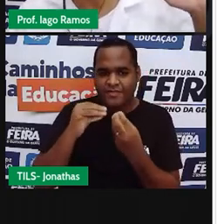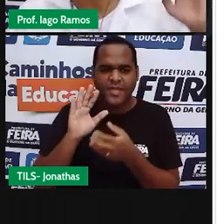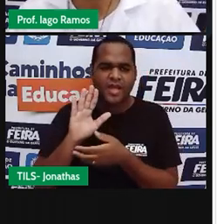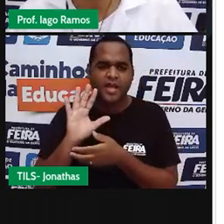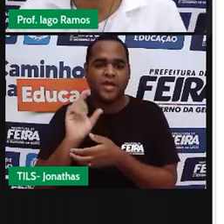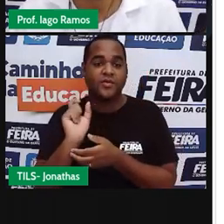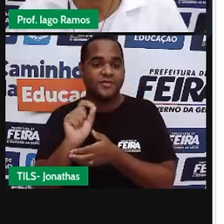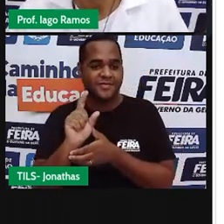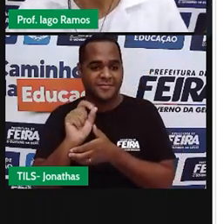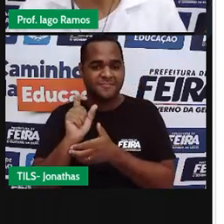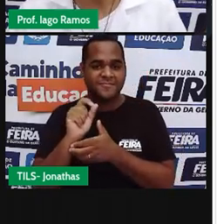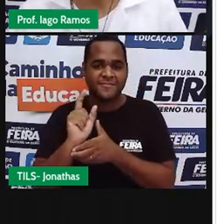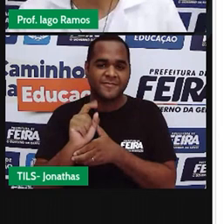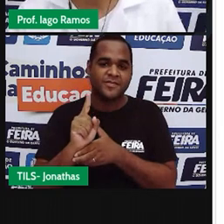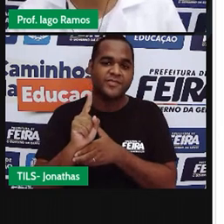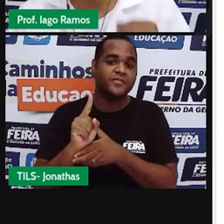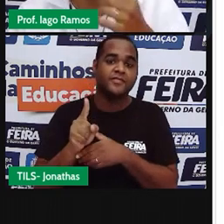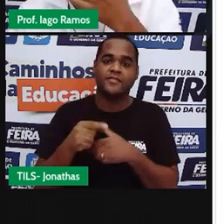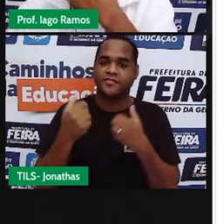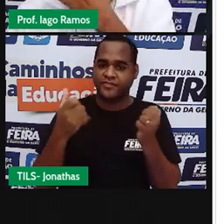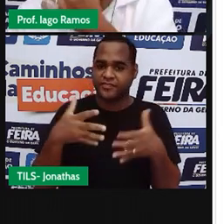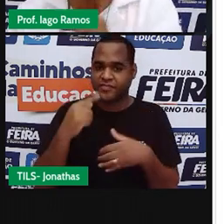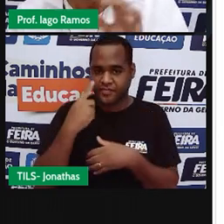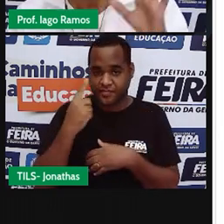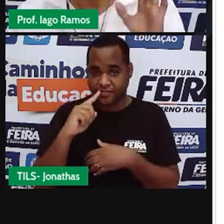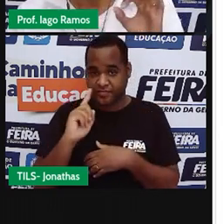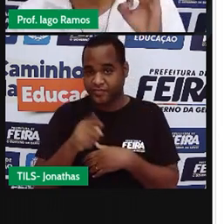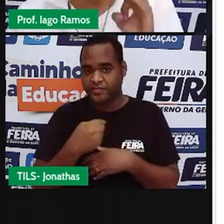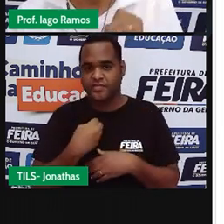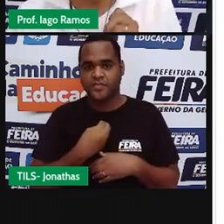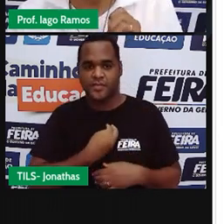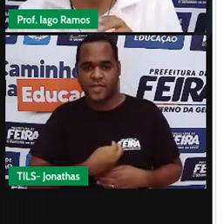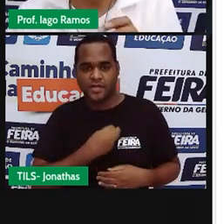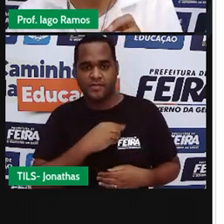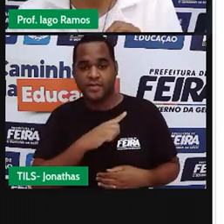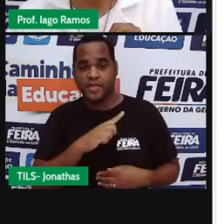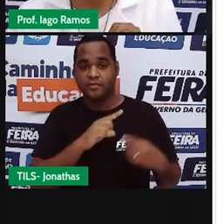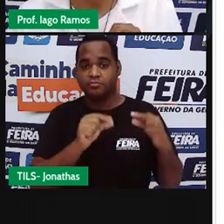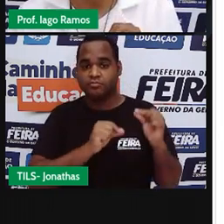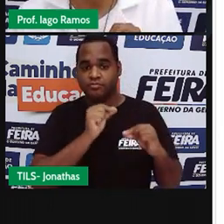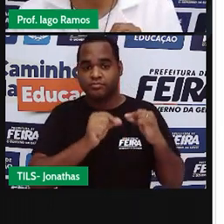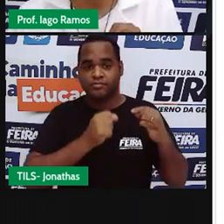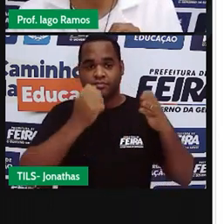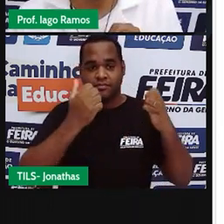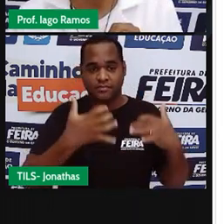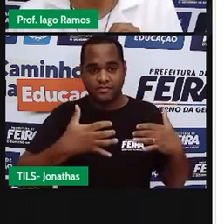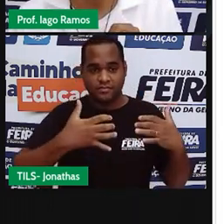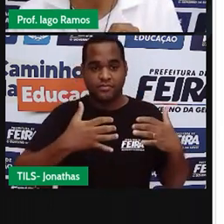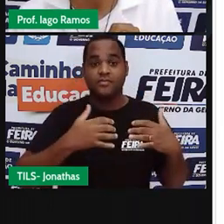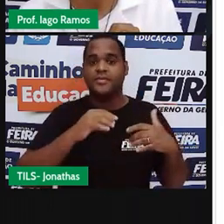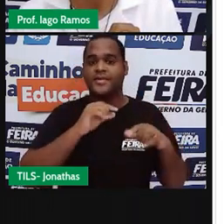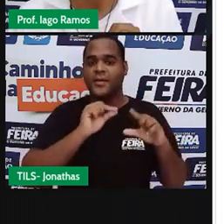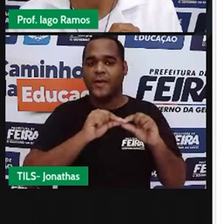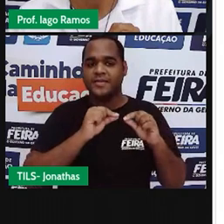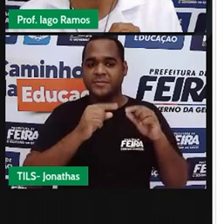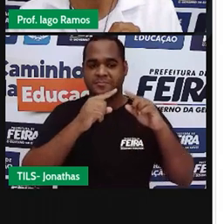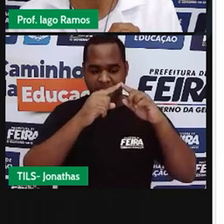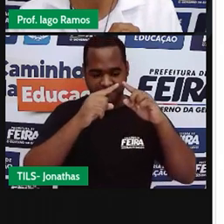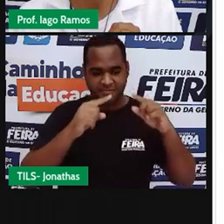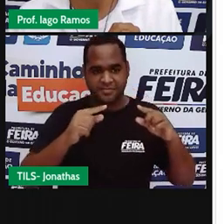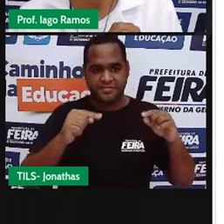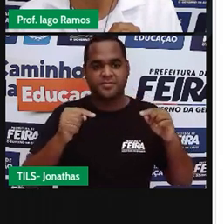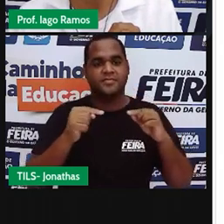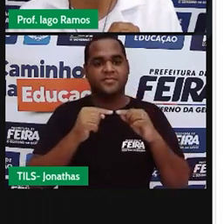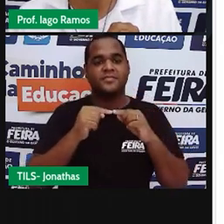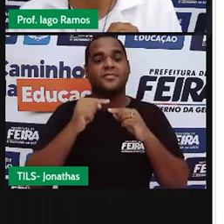azul, certo? O que é a gente vai fazer com esses triângulos? Veja que em todos eles a gente tem a medida dos lados, ó,